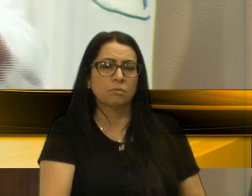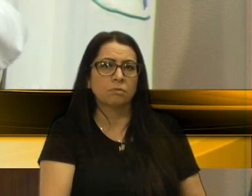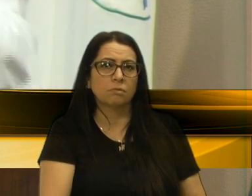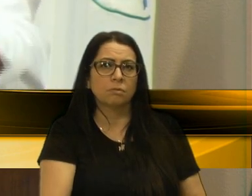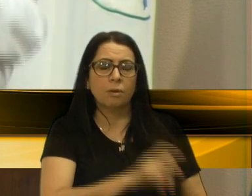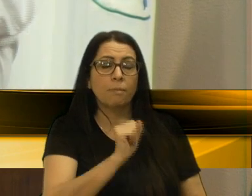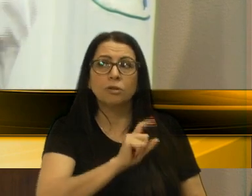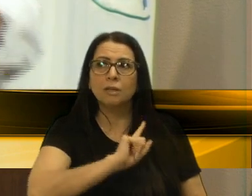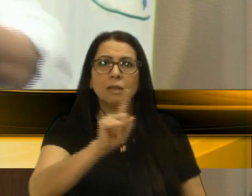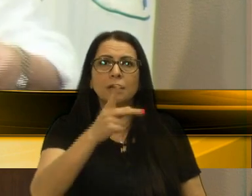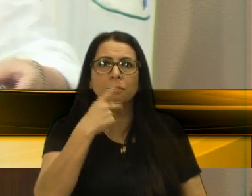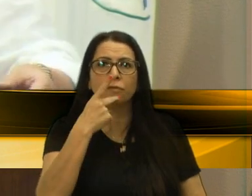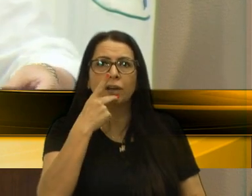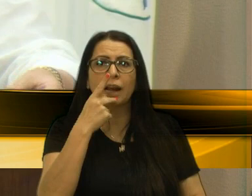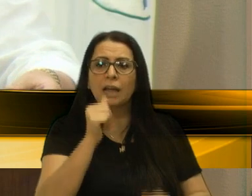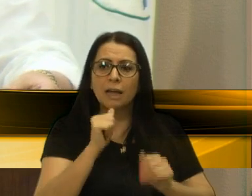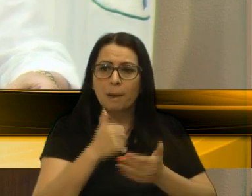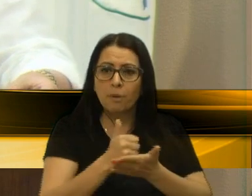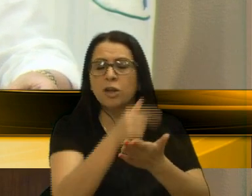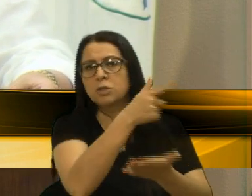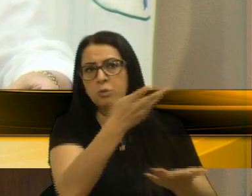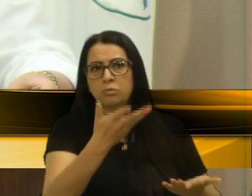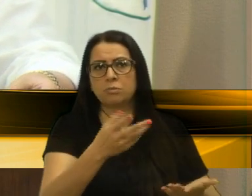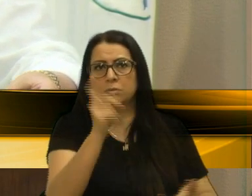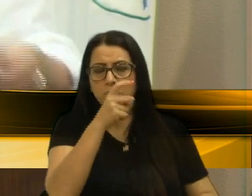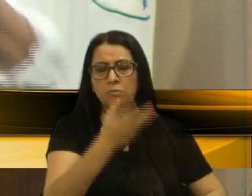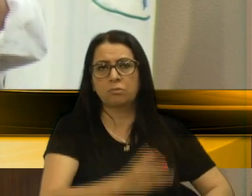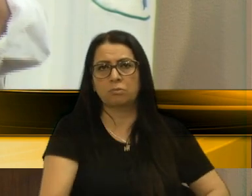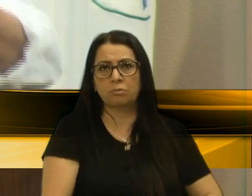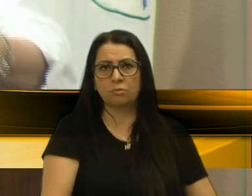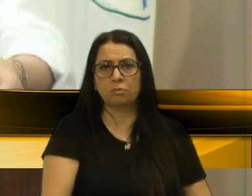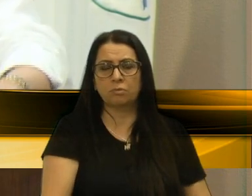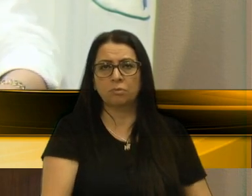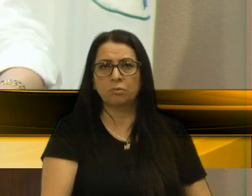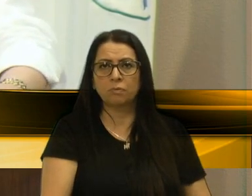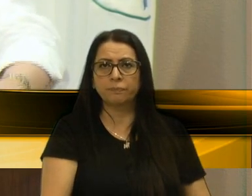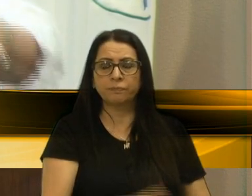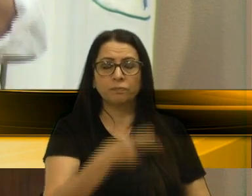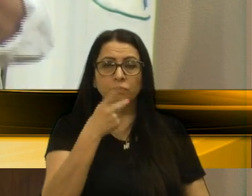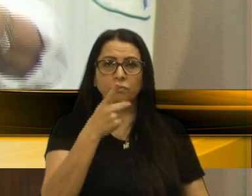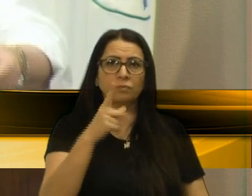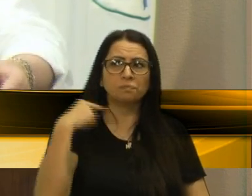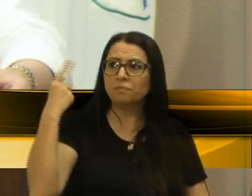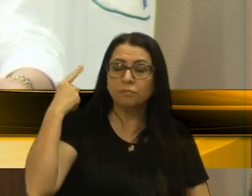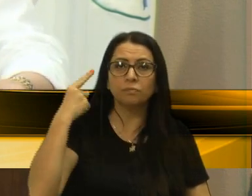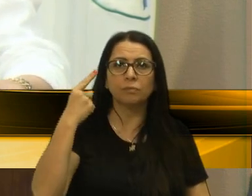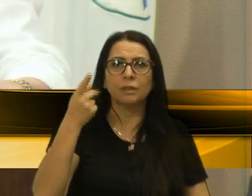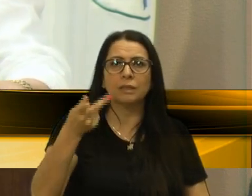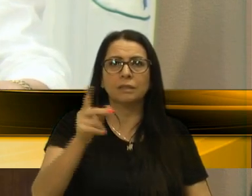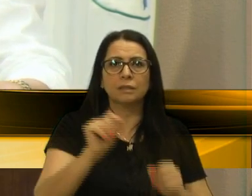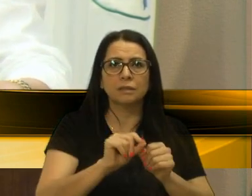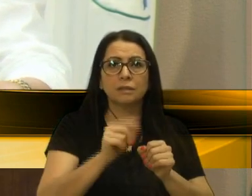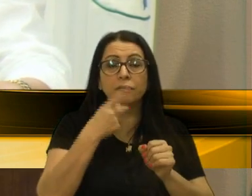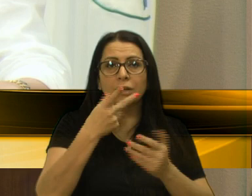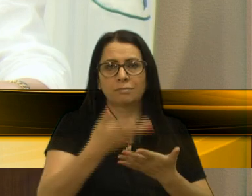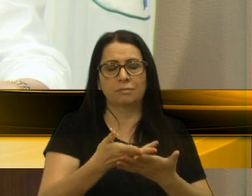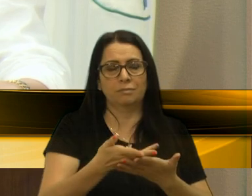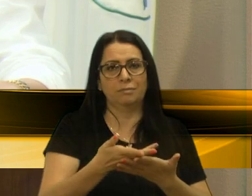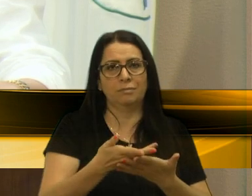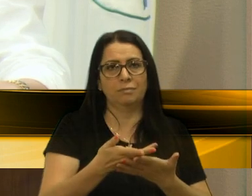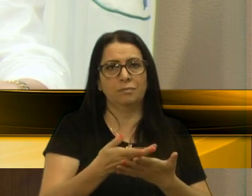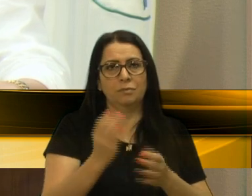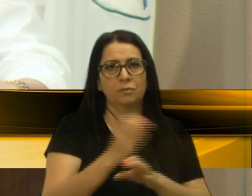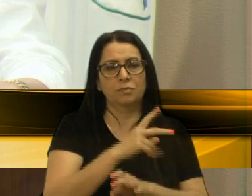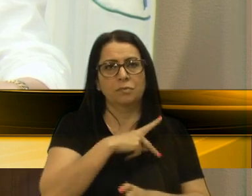Não pode ir lá fazer coro. Coro, tá? Às loucuras que essa gente está falando. E já